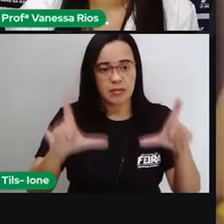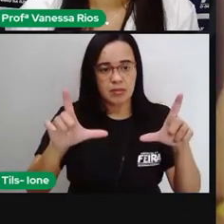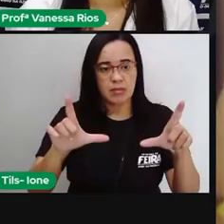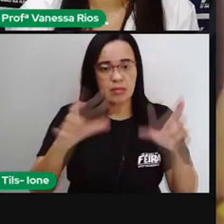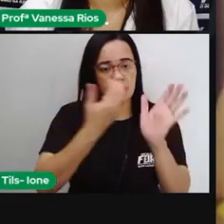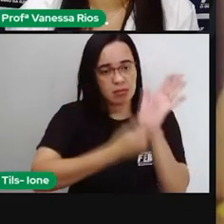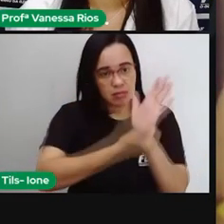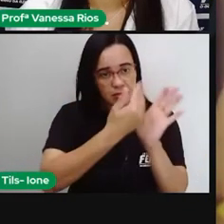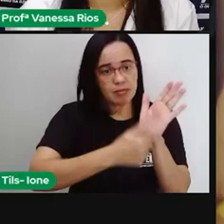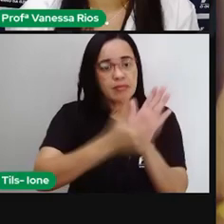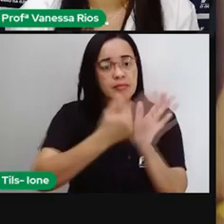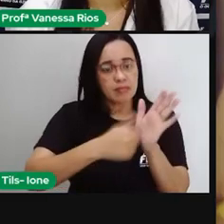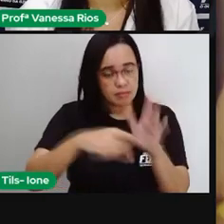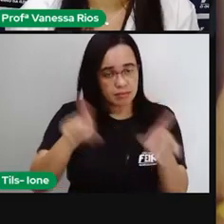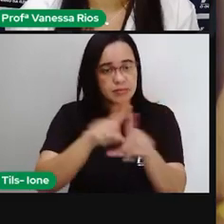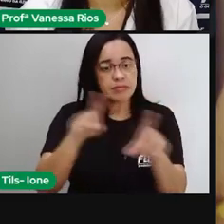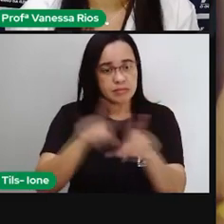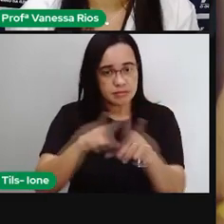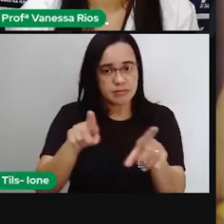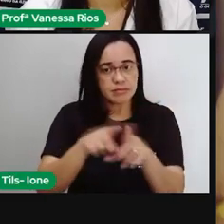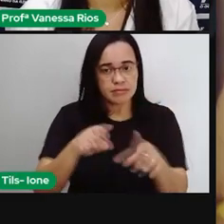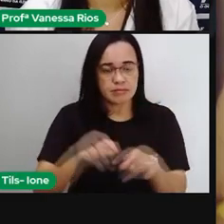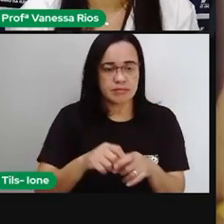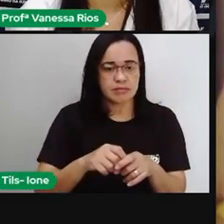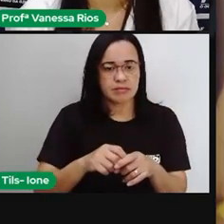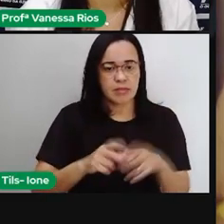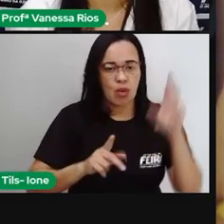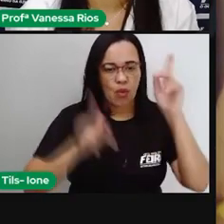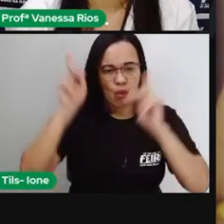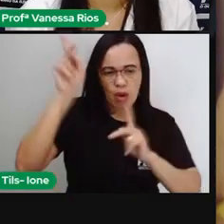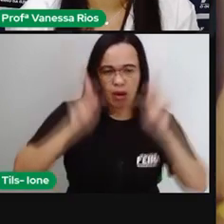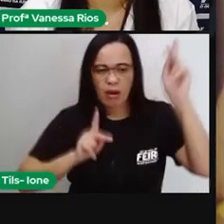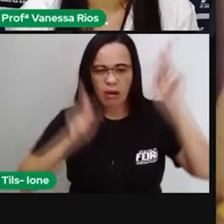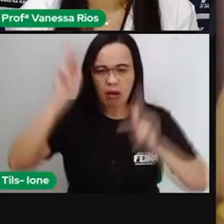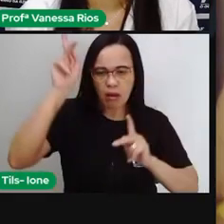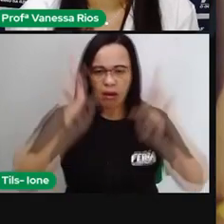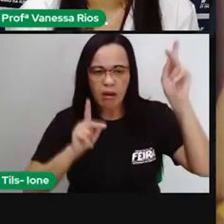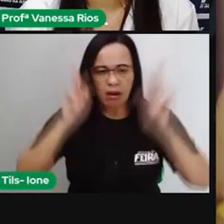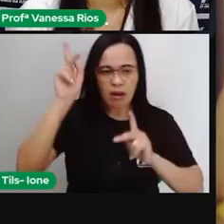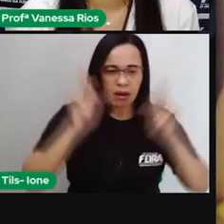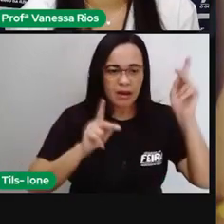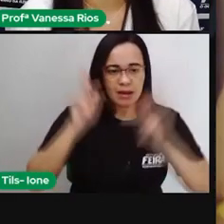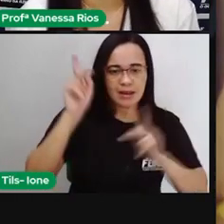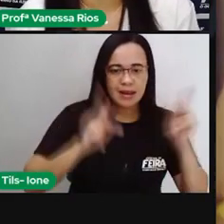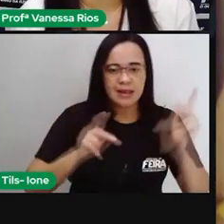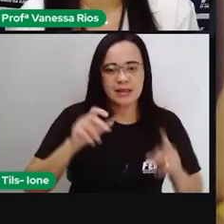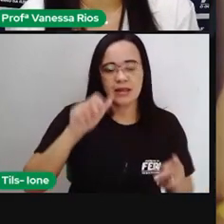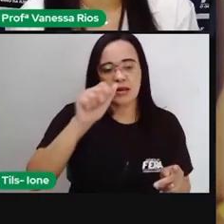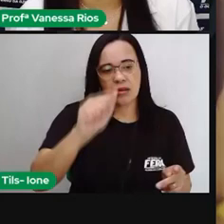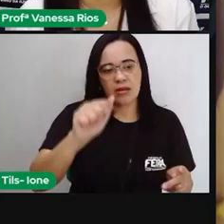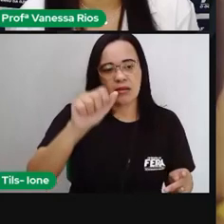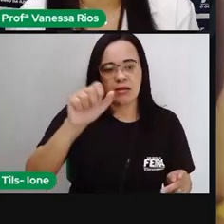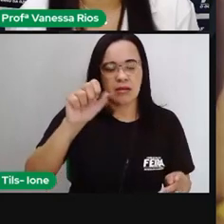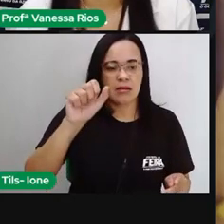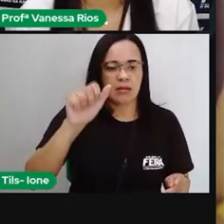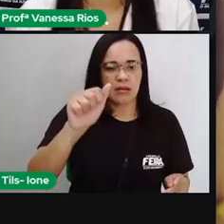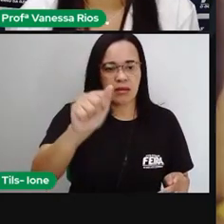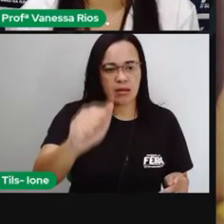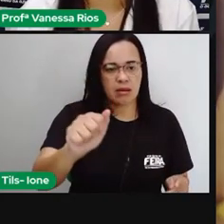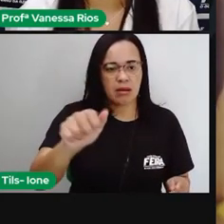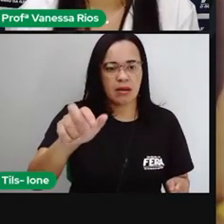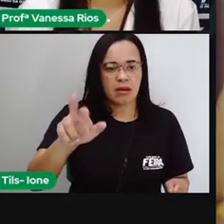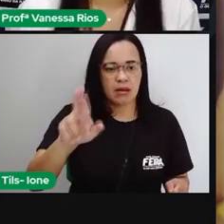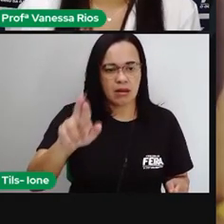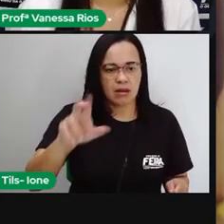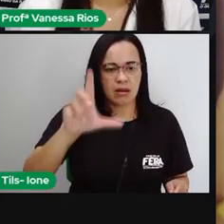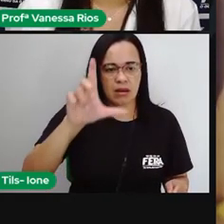Essa outra tela se chama O Carnaval de Arlequim, foi pintada em 1924 a